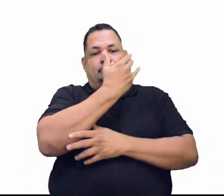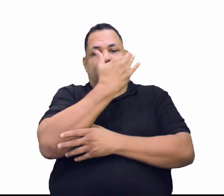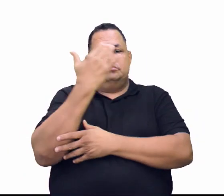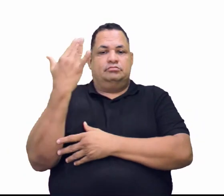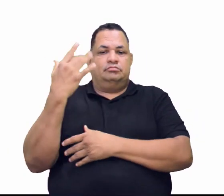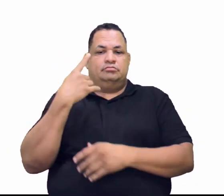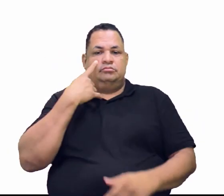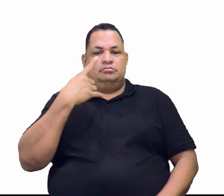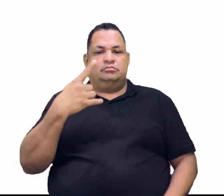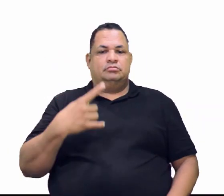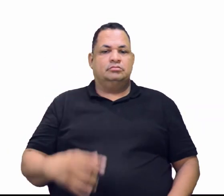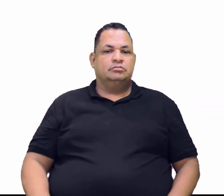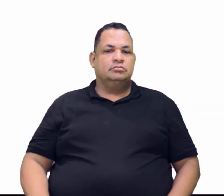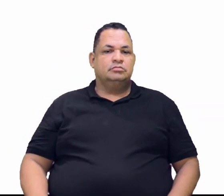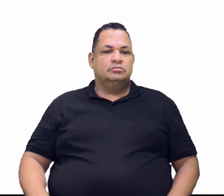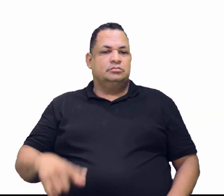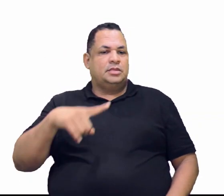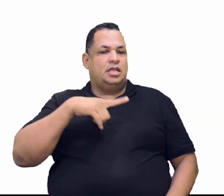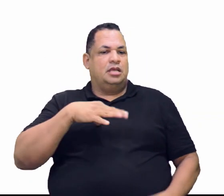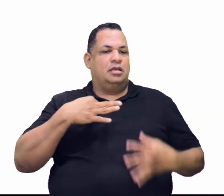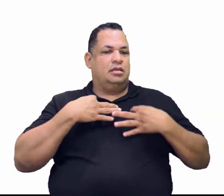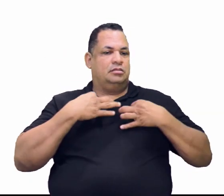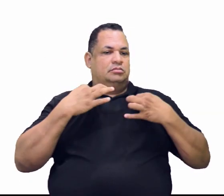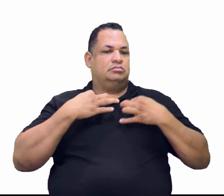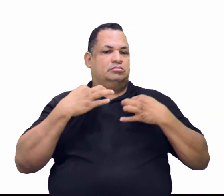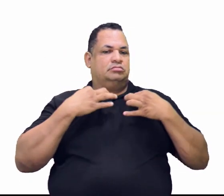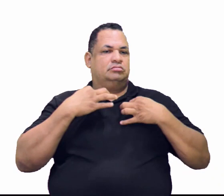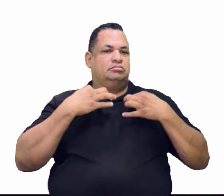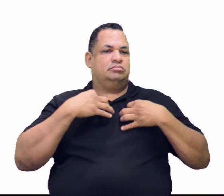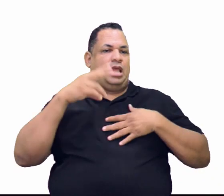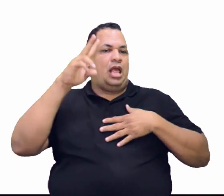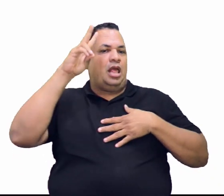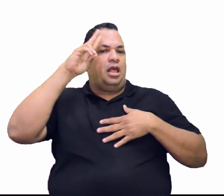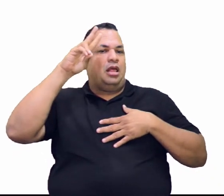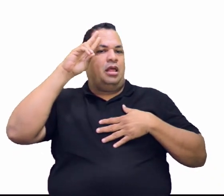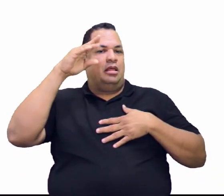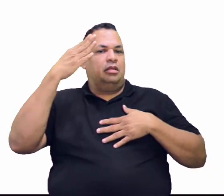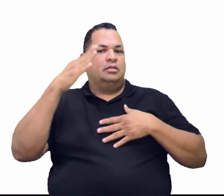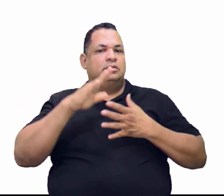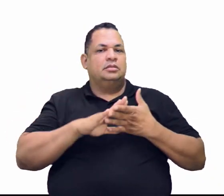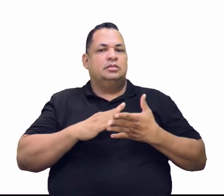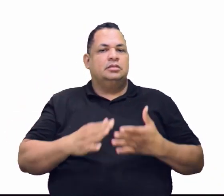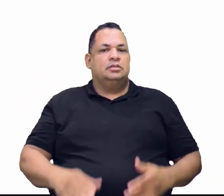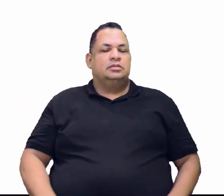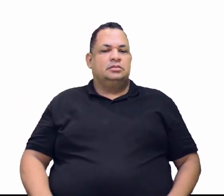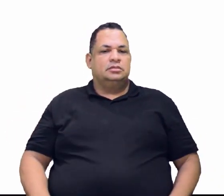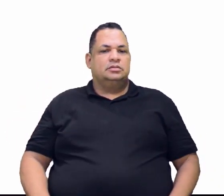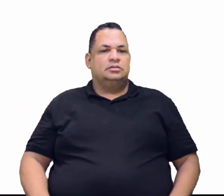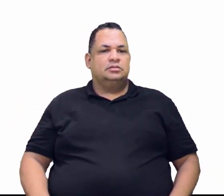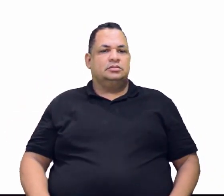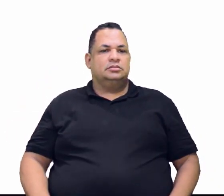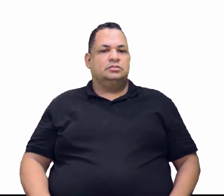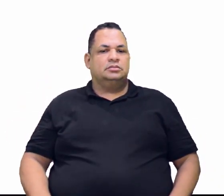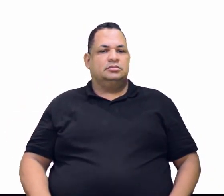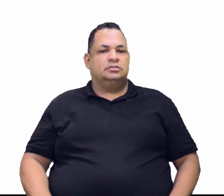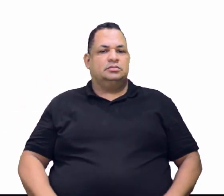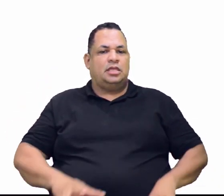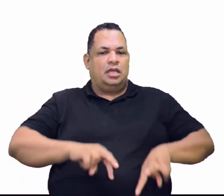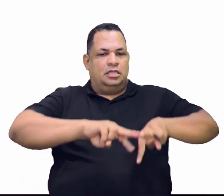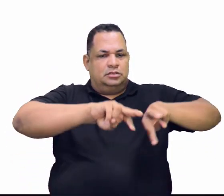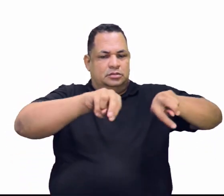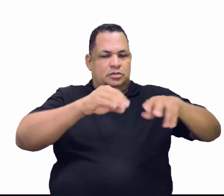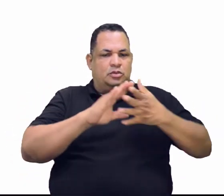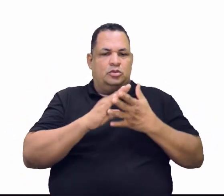Olha aí, esse cara com a camisa, levando de lembrança, que garimpou no bom futuro.